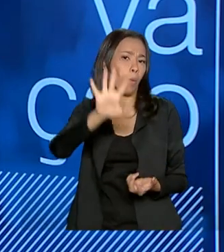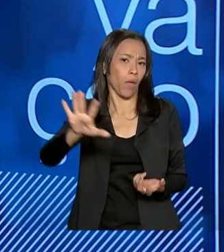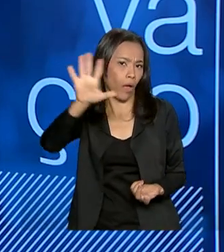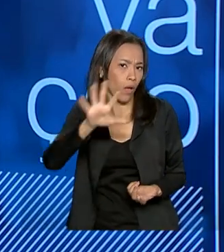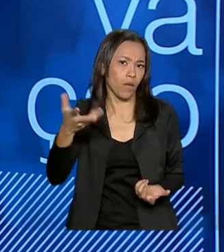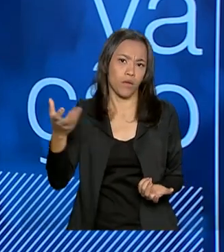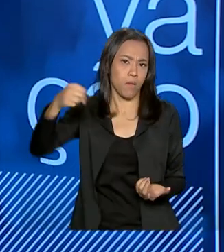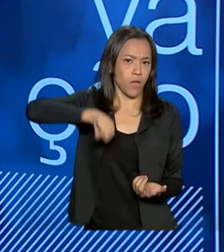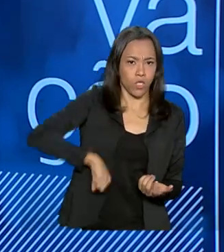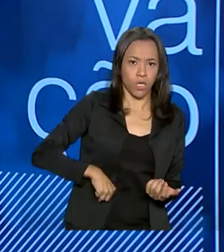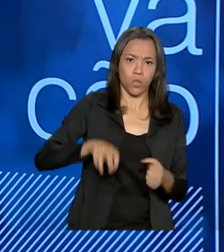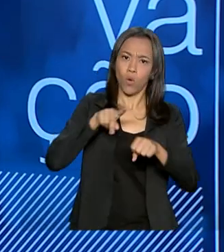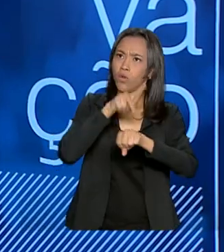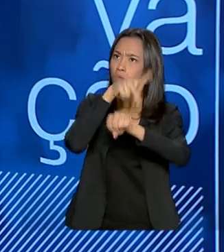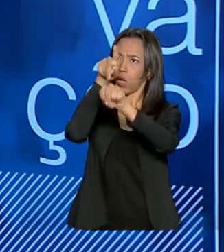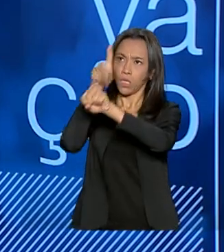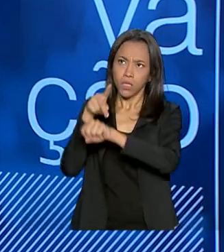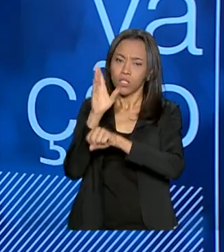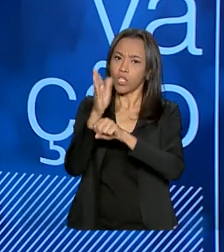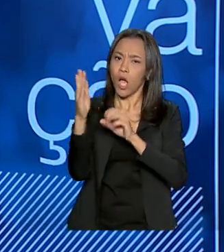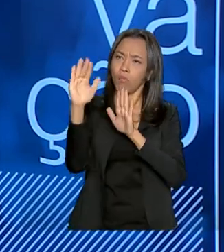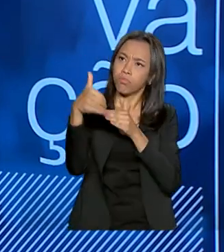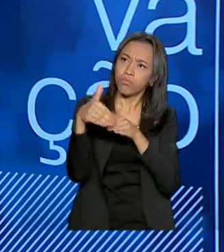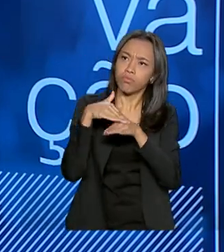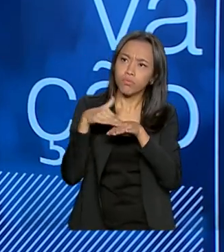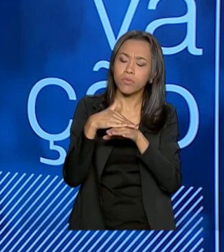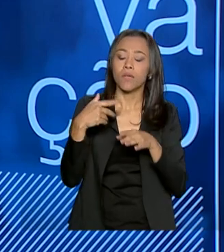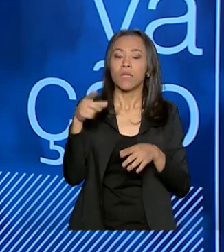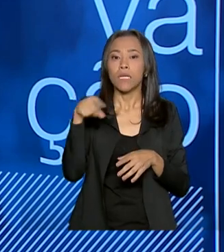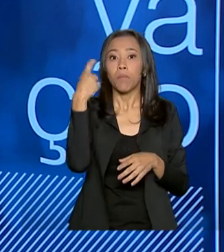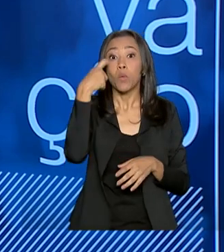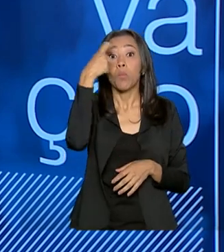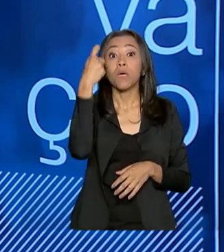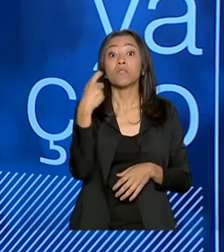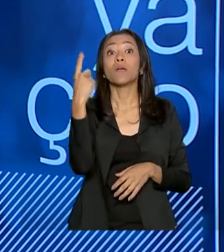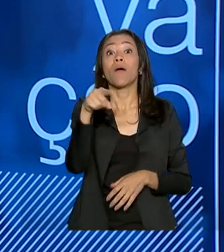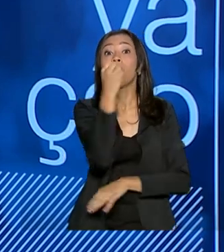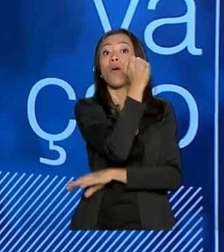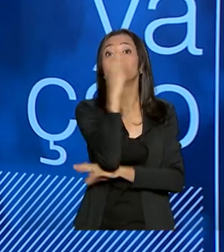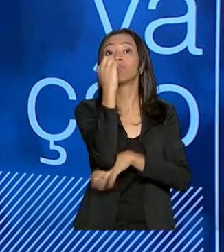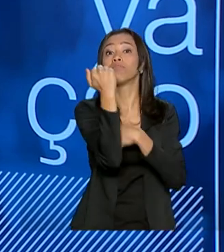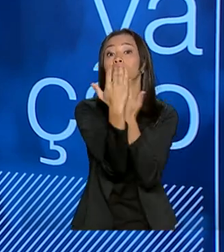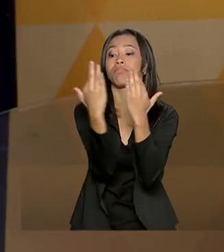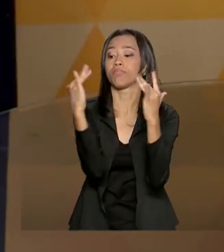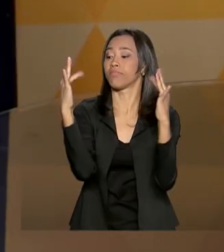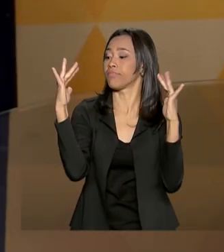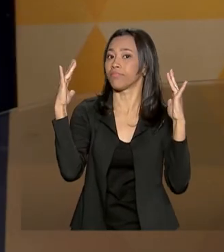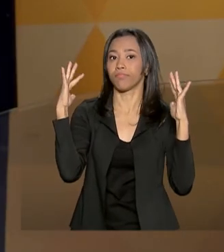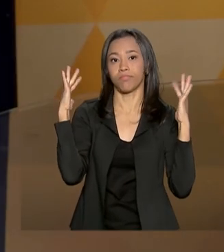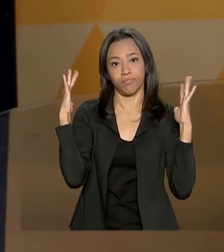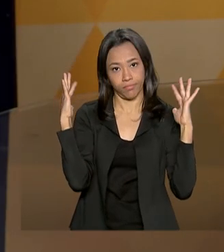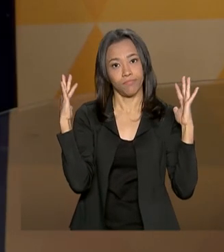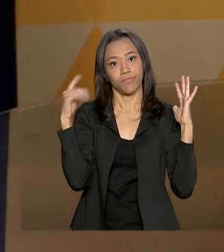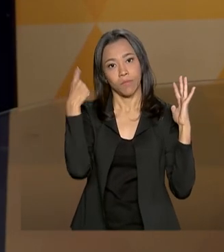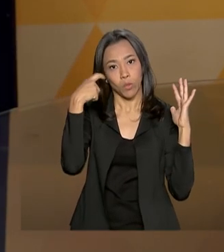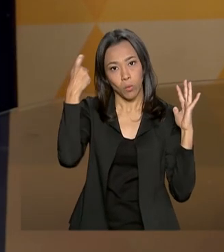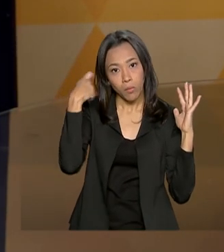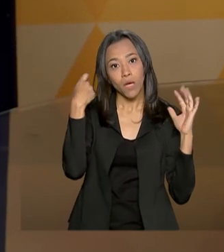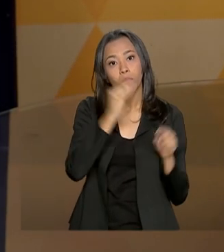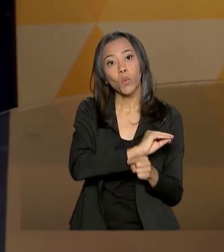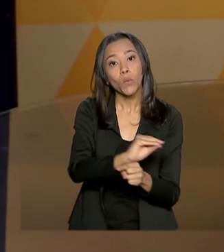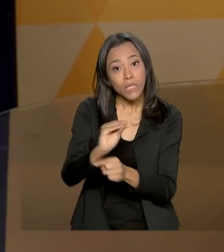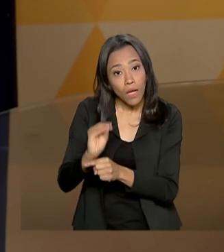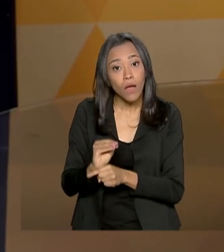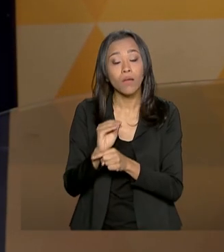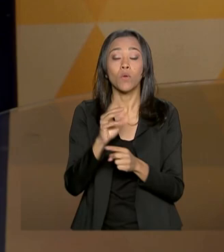muita gente que fala naquela questão ambiental, que é uma preocupação de determinados grupos de países, né? Outros em relação